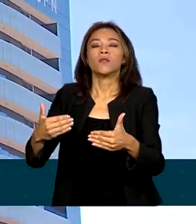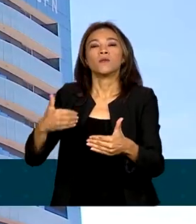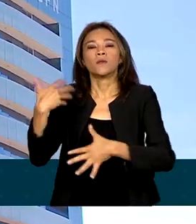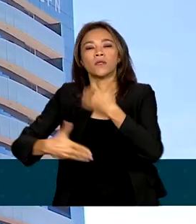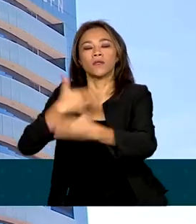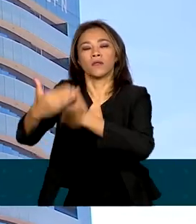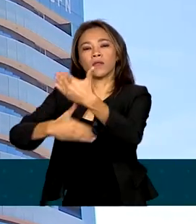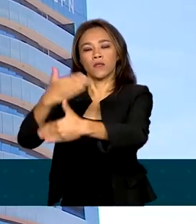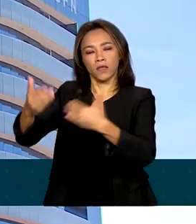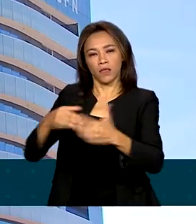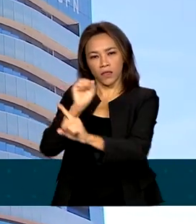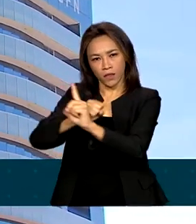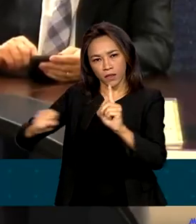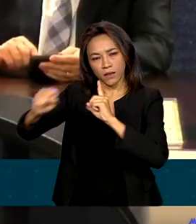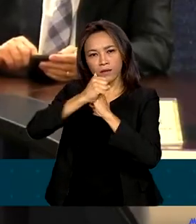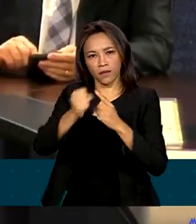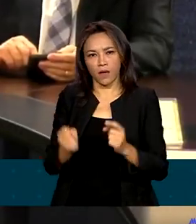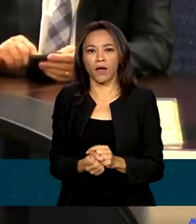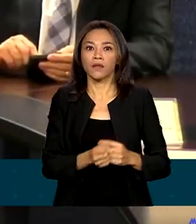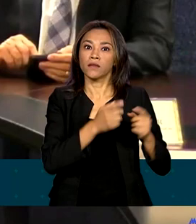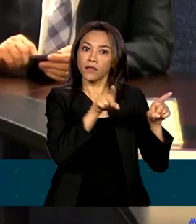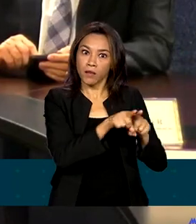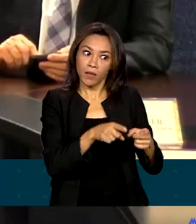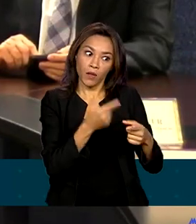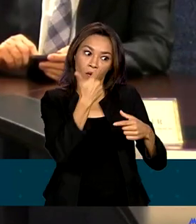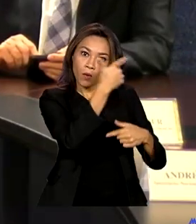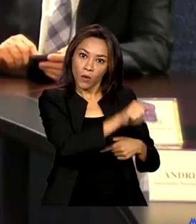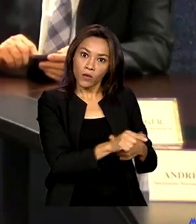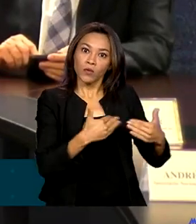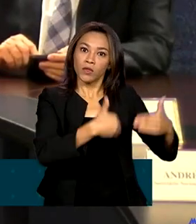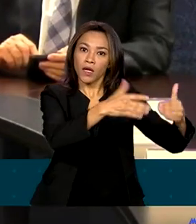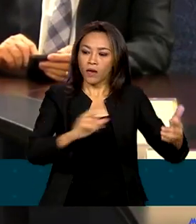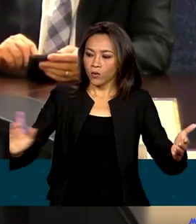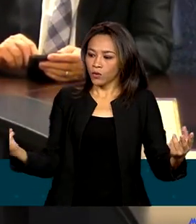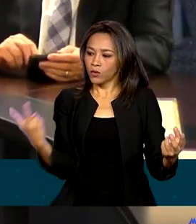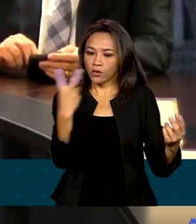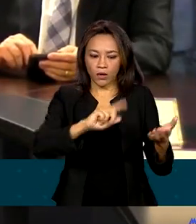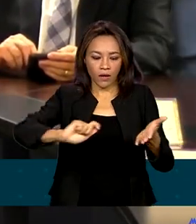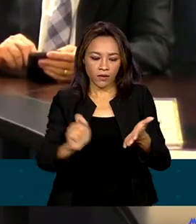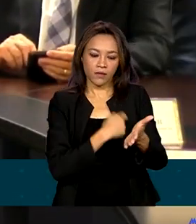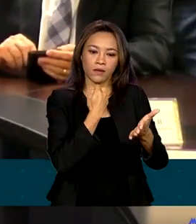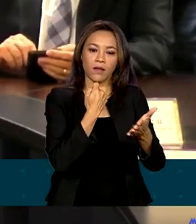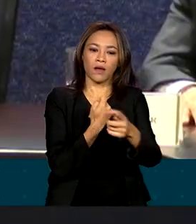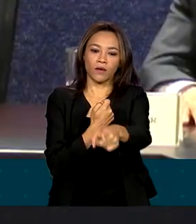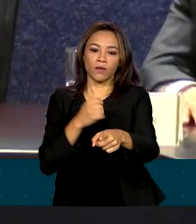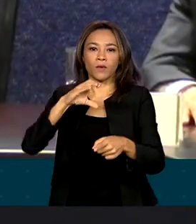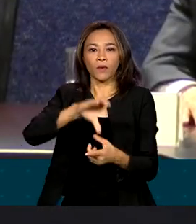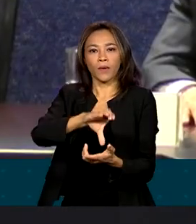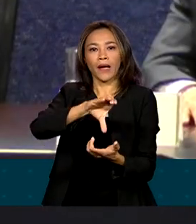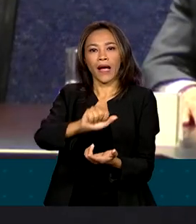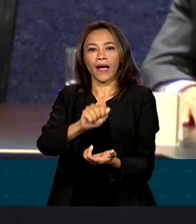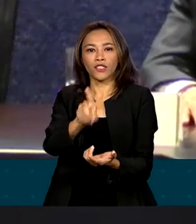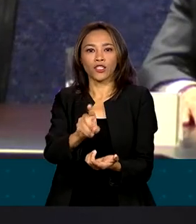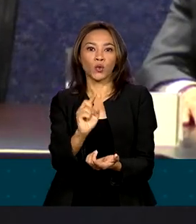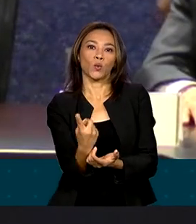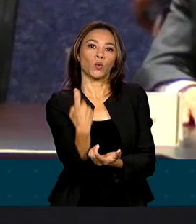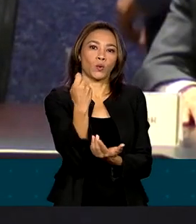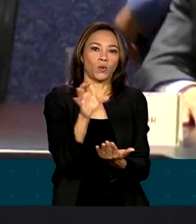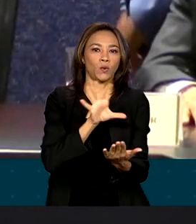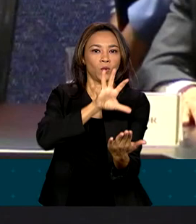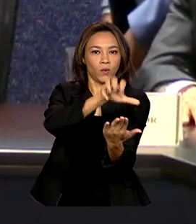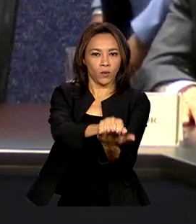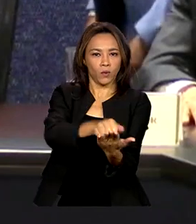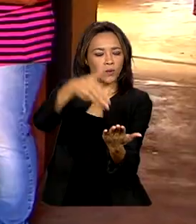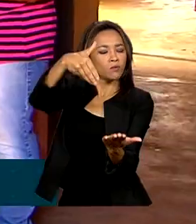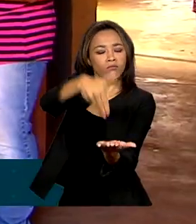Pública da União assinaram termos para a reformulação do Cadastro Único, o Banco de Dados Oficial do Governo,